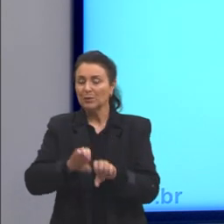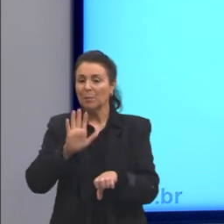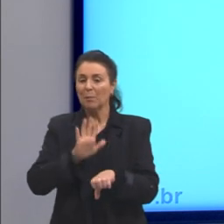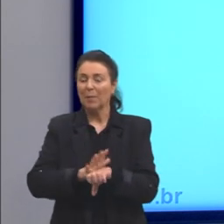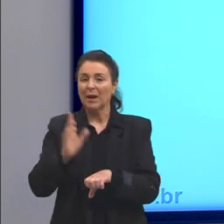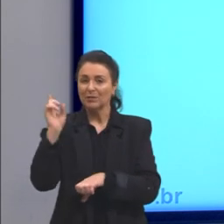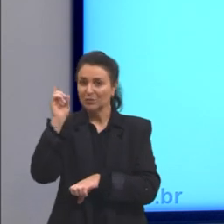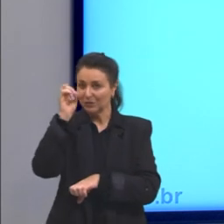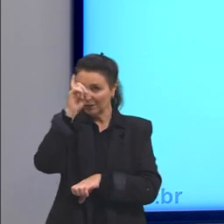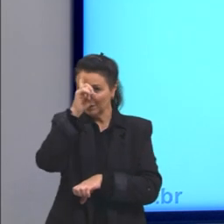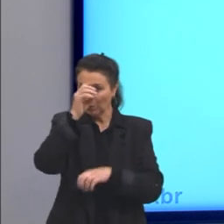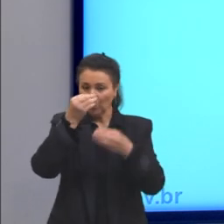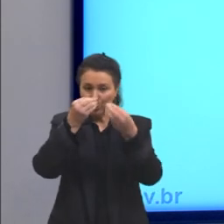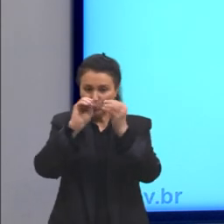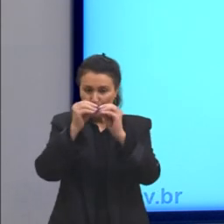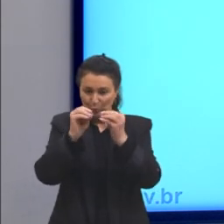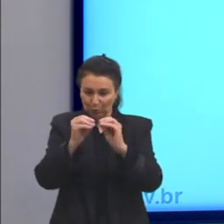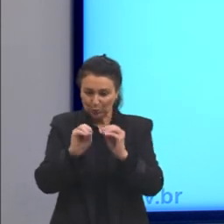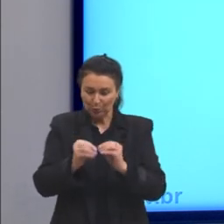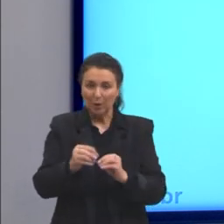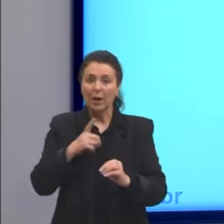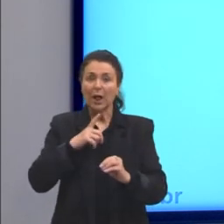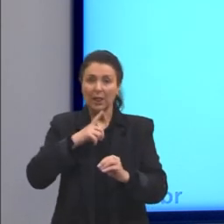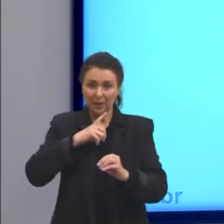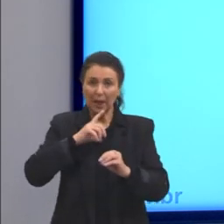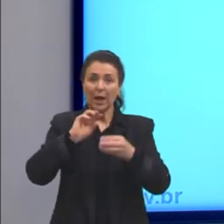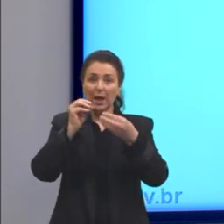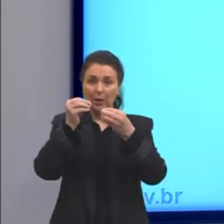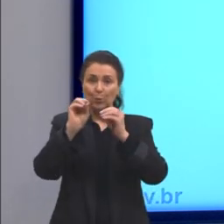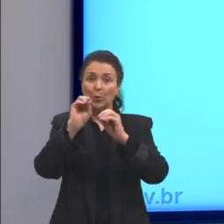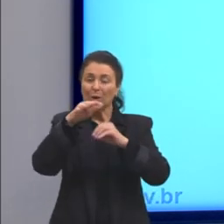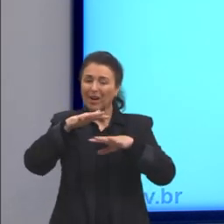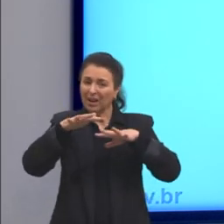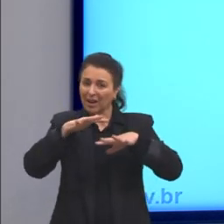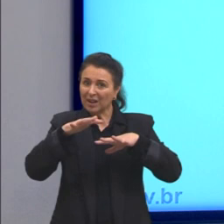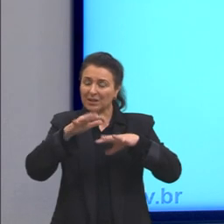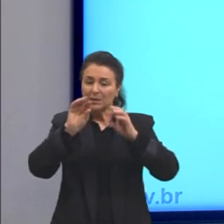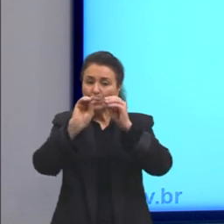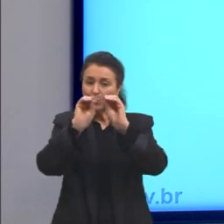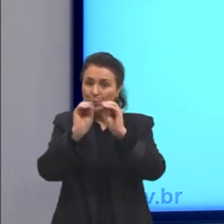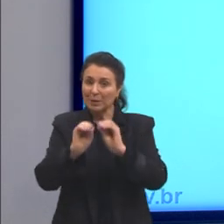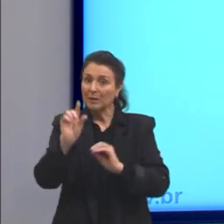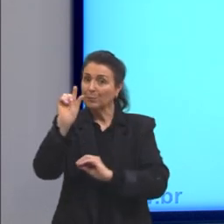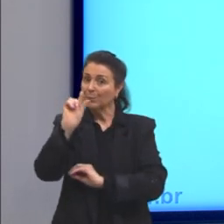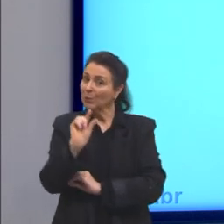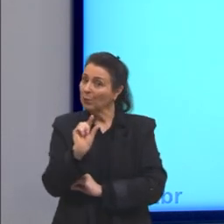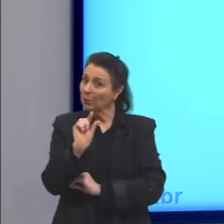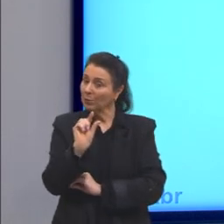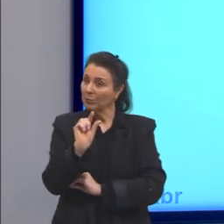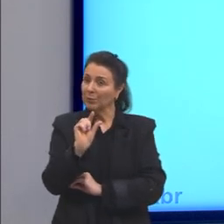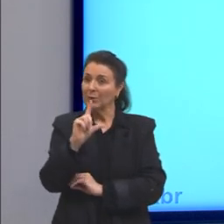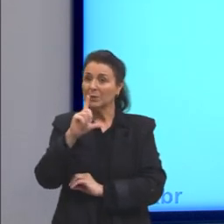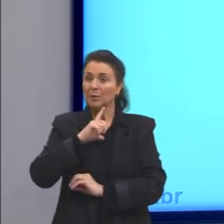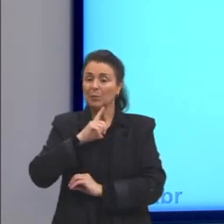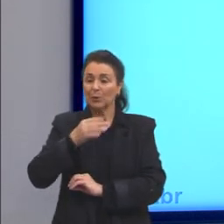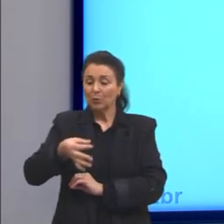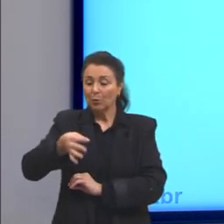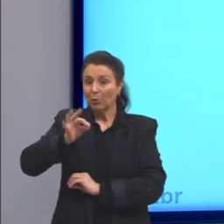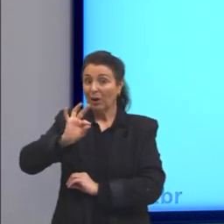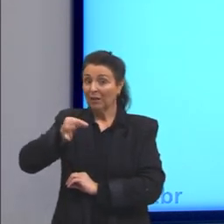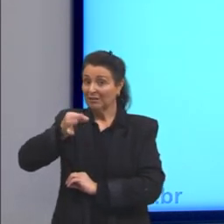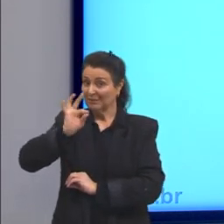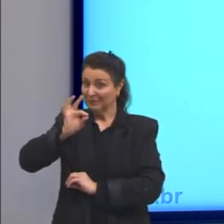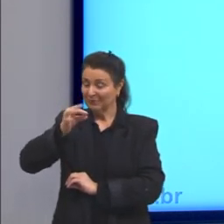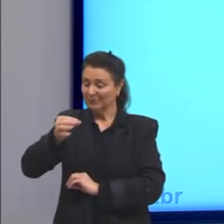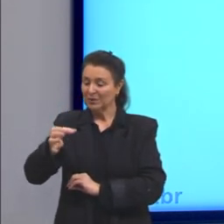agitação das partículas, mas há agitação das partículas. Depois, gente tem aqui uma xícara de café,